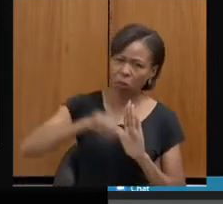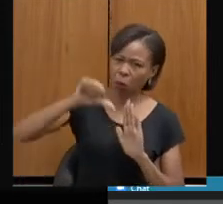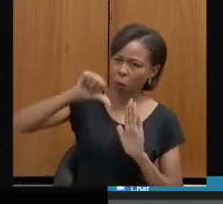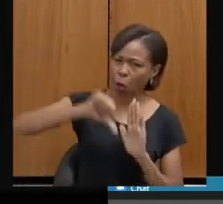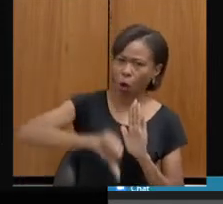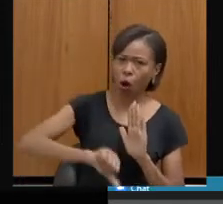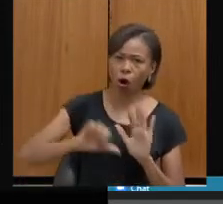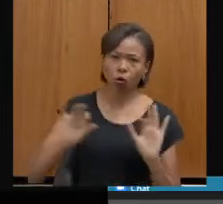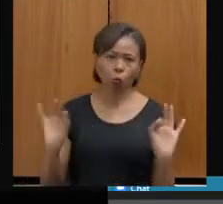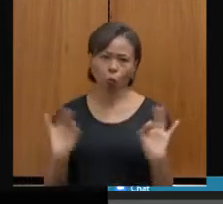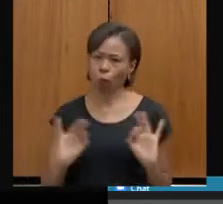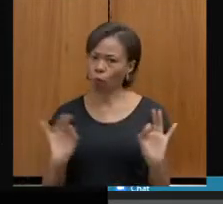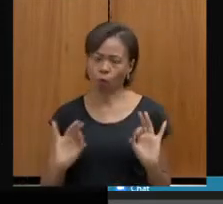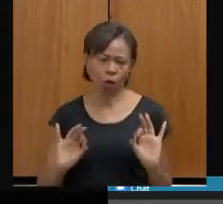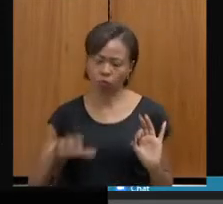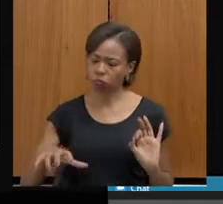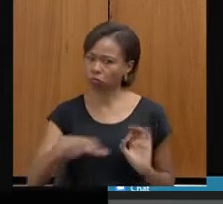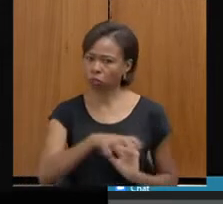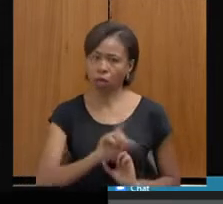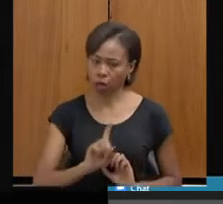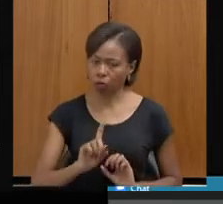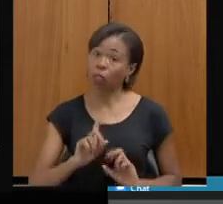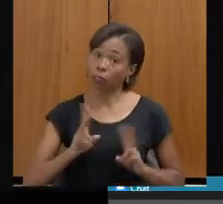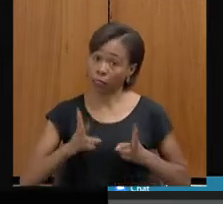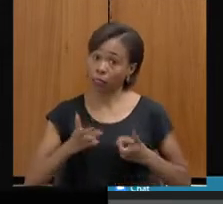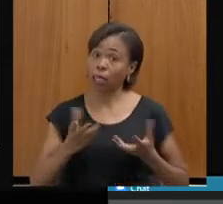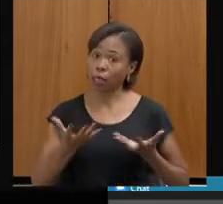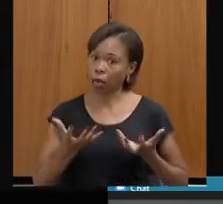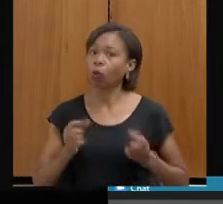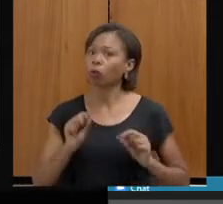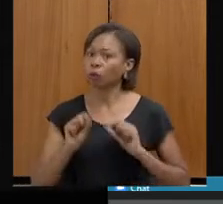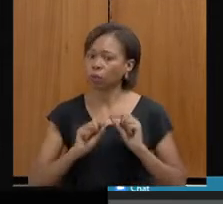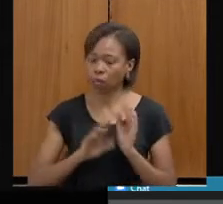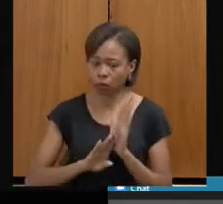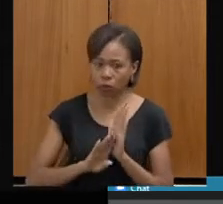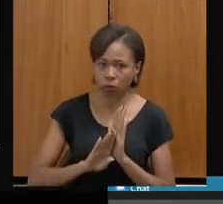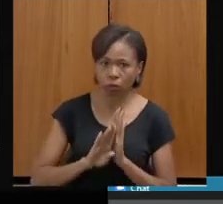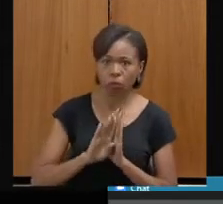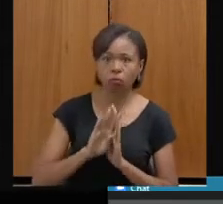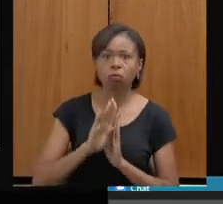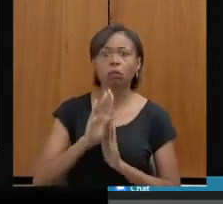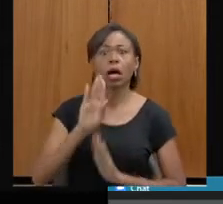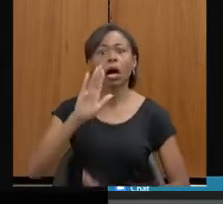nenhuma das nossas unidades, que é o que a gente sempre quer, a gente quer crescer e não ter aí